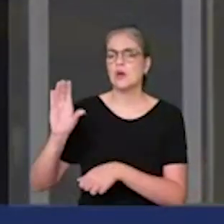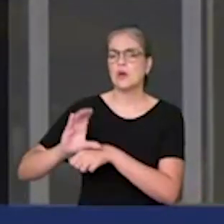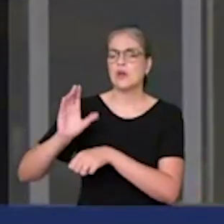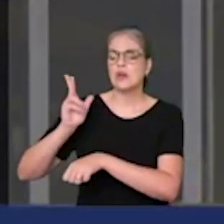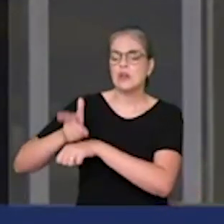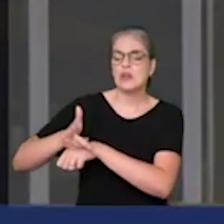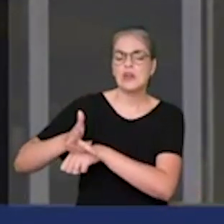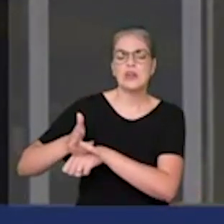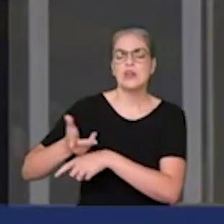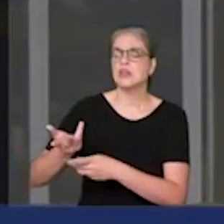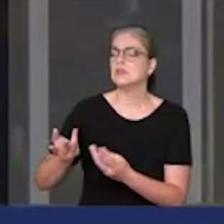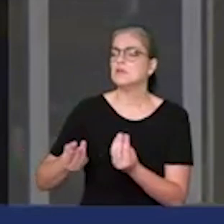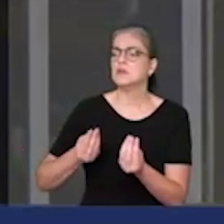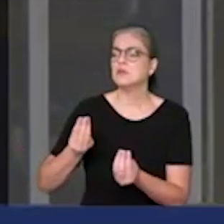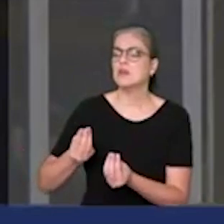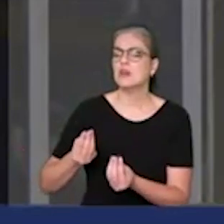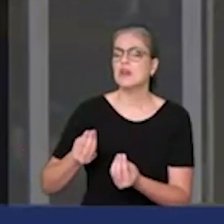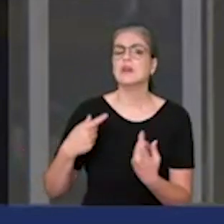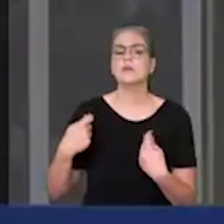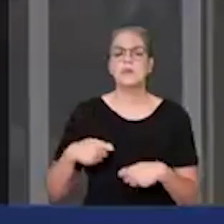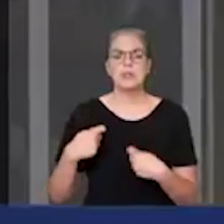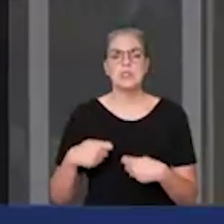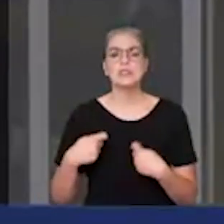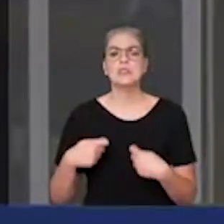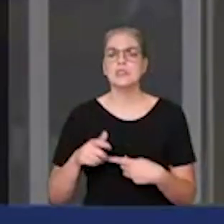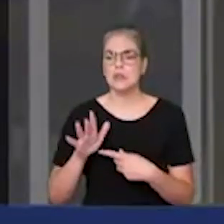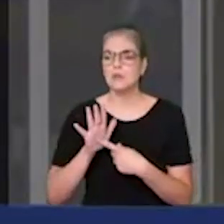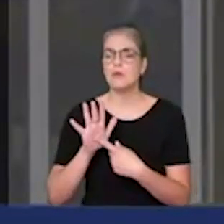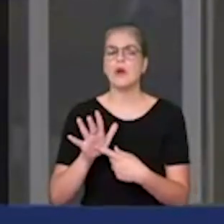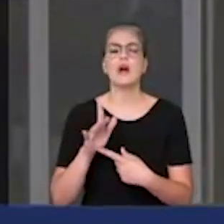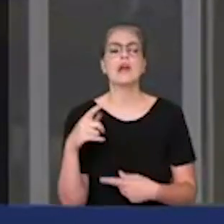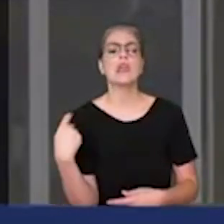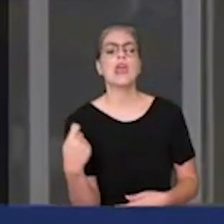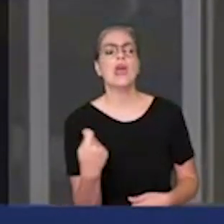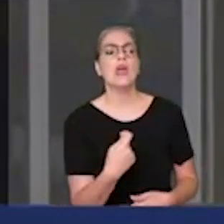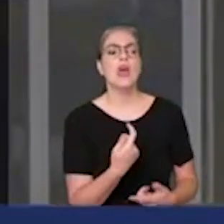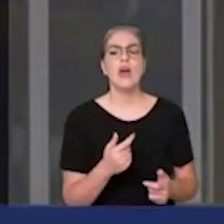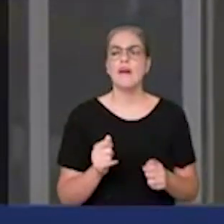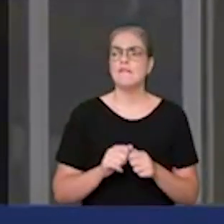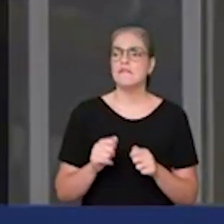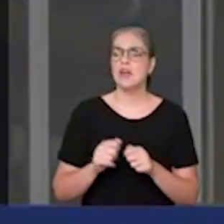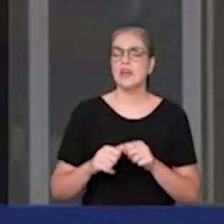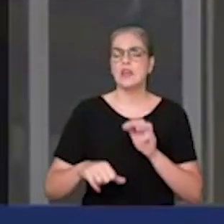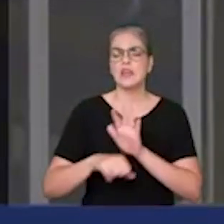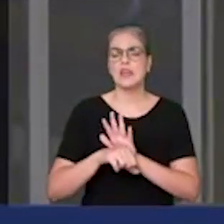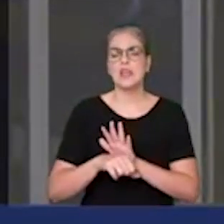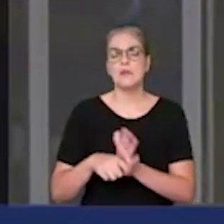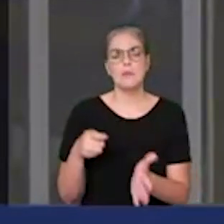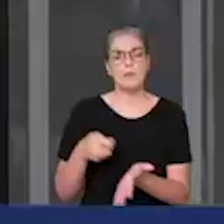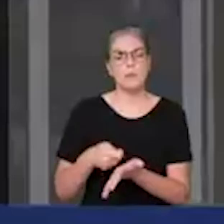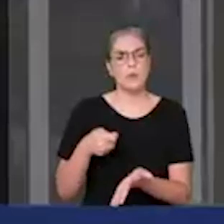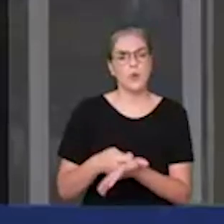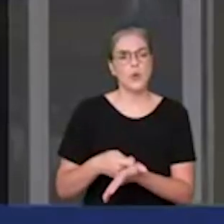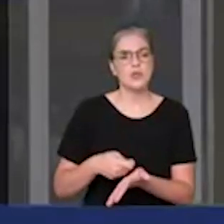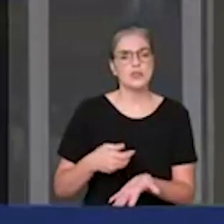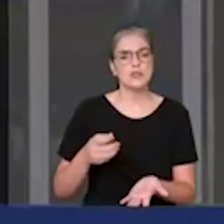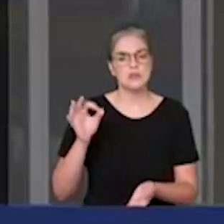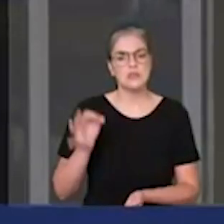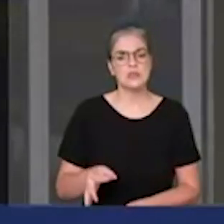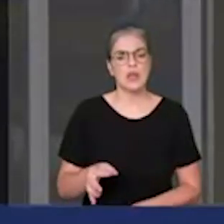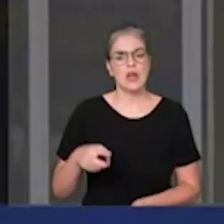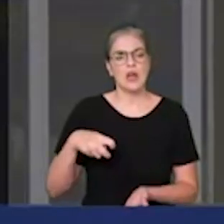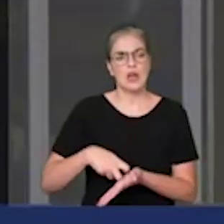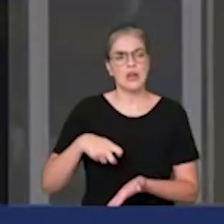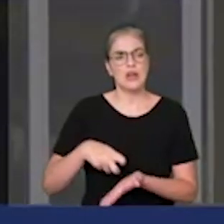Aqueles que vandalizaram precisam ser efetivamente punidos, de acordo com a lei. E não além dela, aliás, de acordo com a lei, de